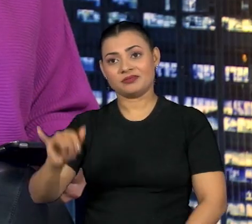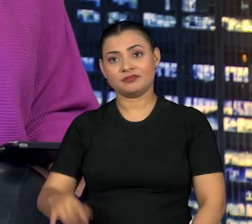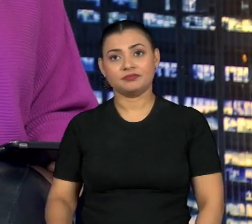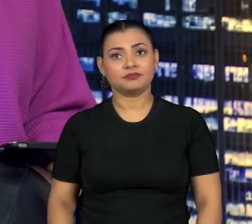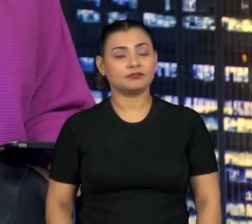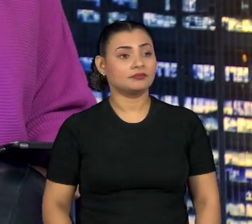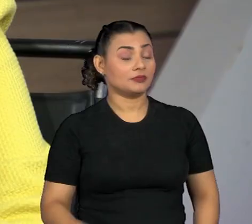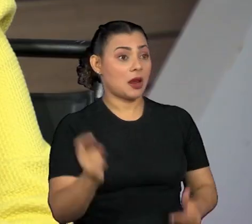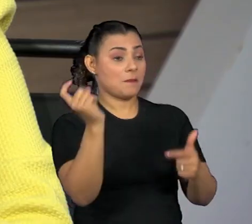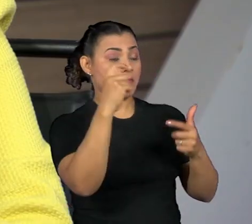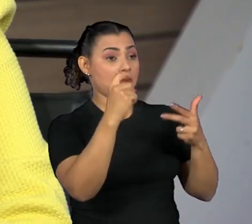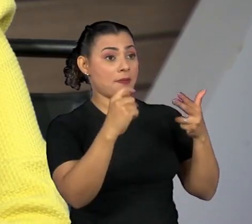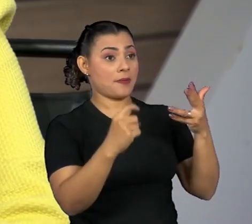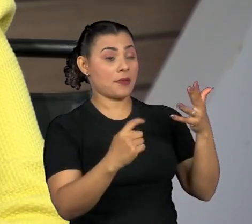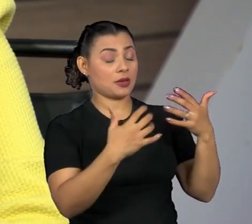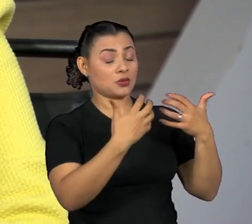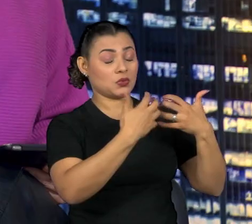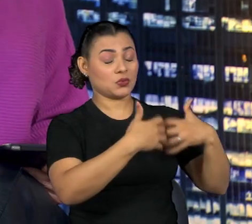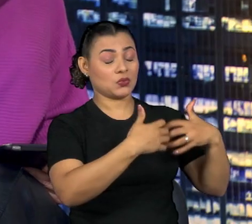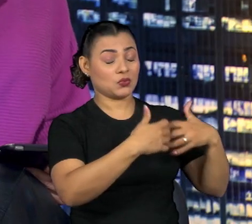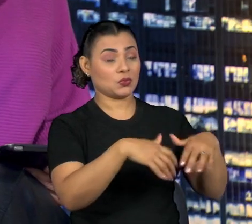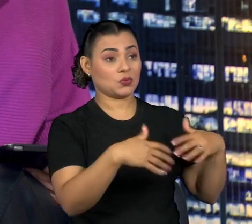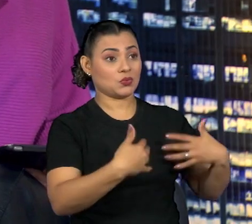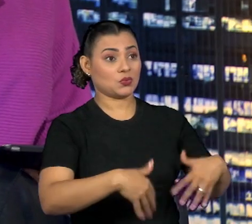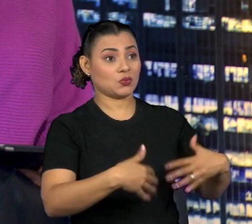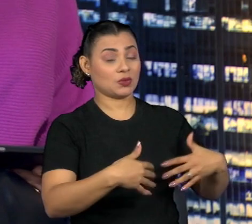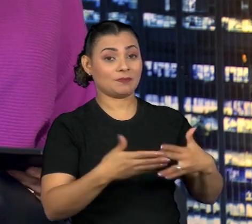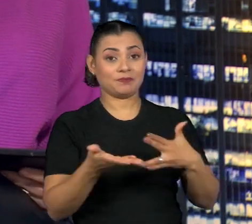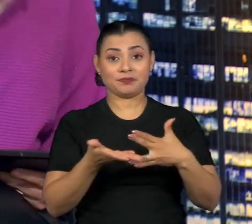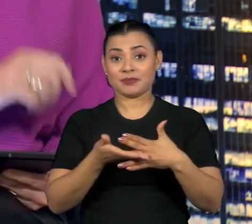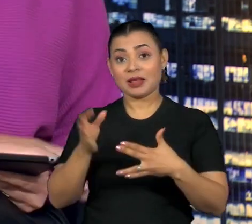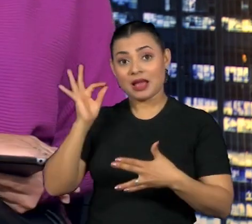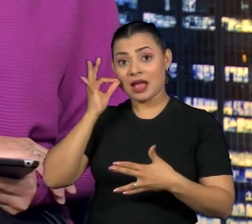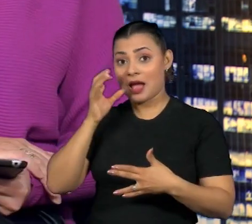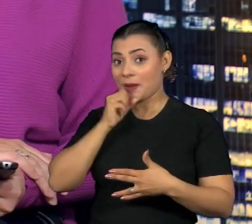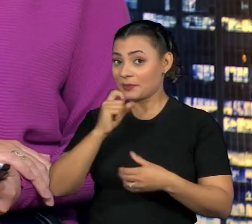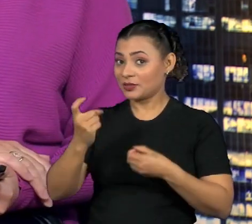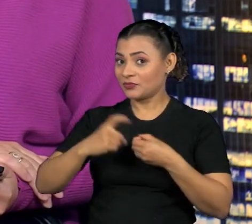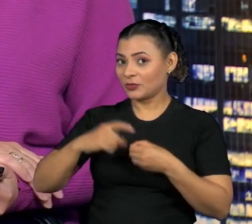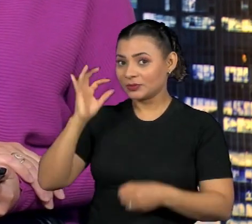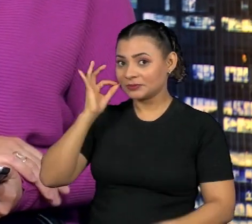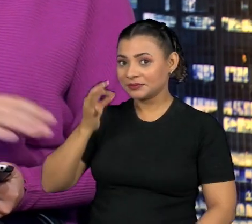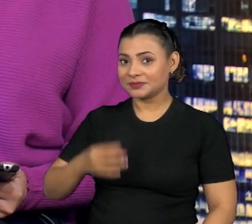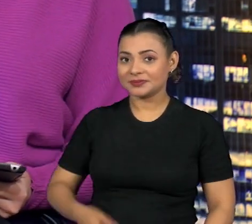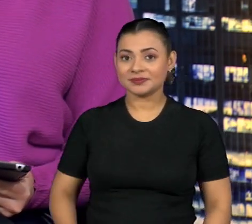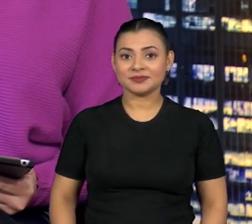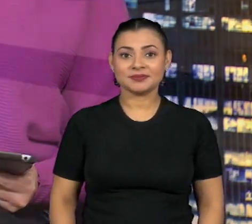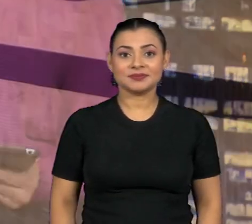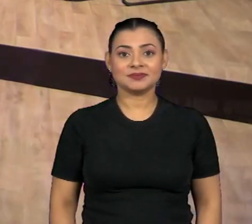colocou aí para a gente refletir. Fazer uma pausinha aqui na nossa conversa, a gente volta já.